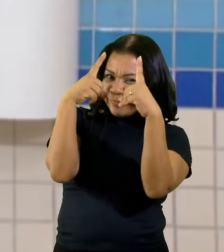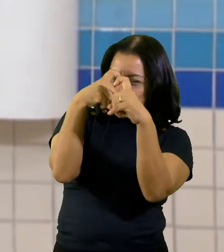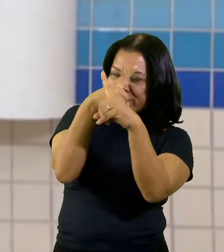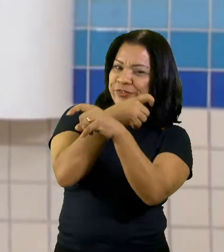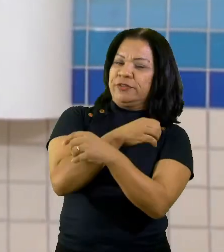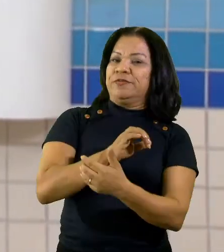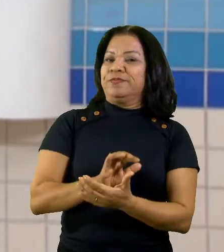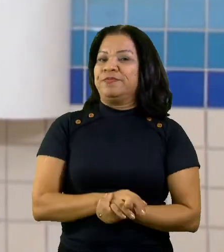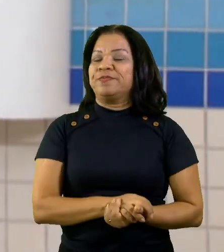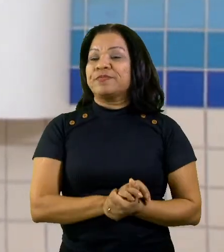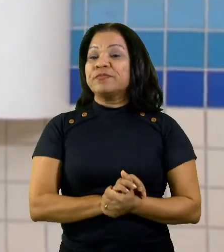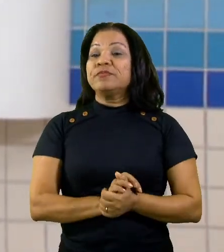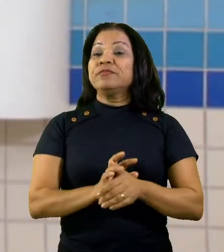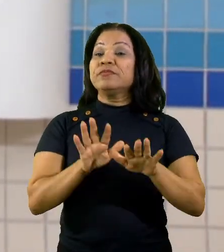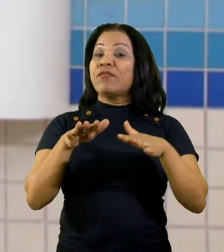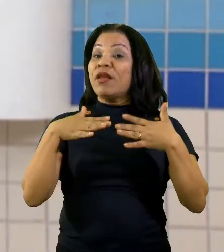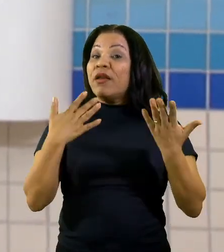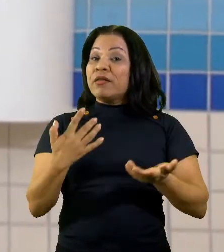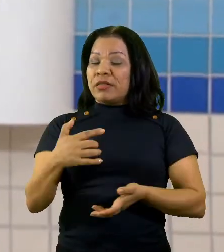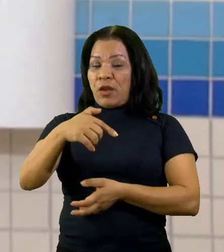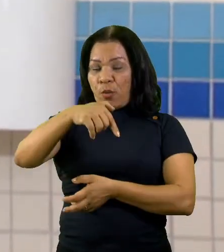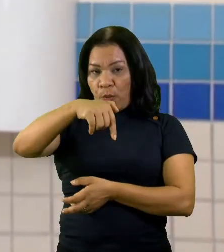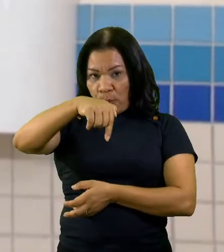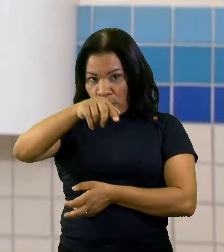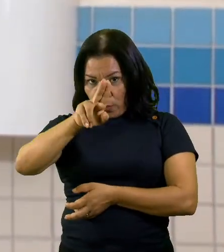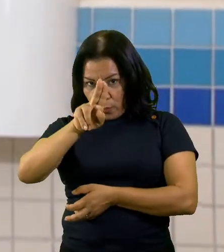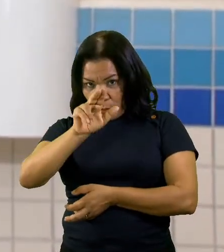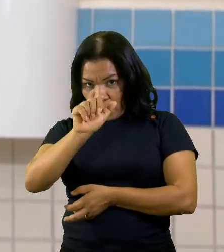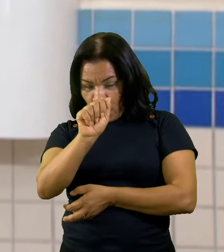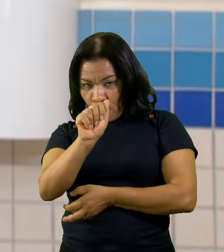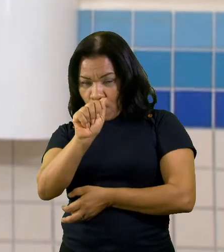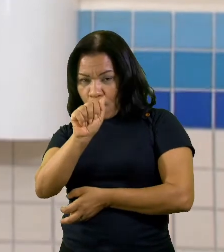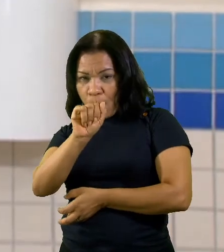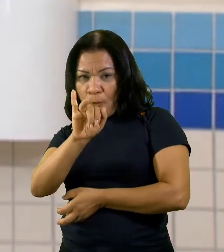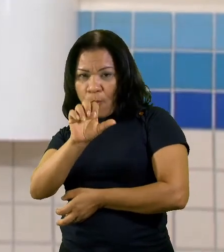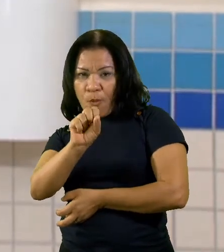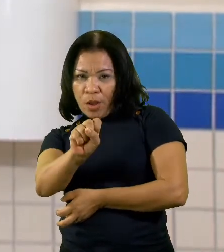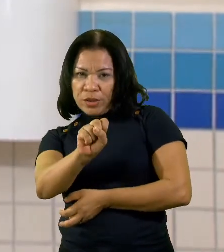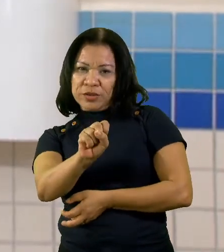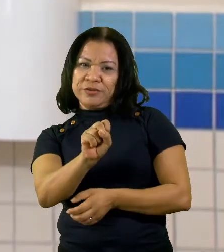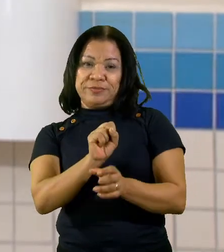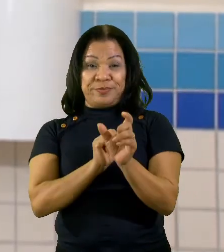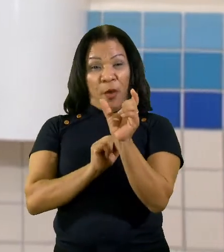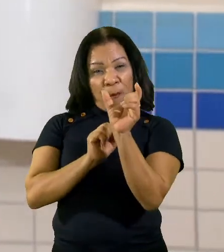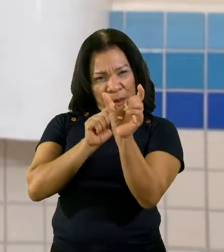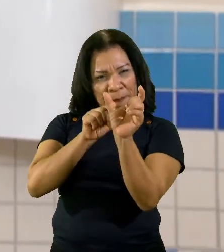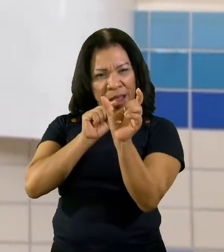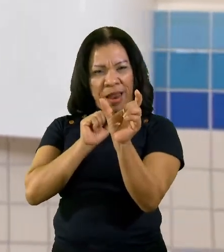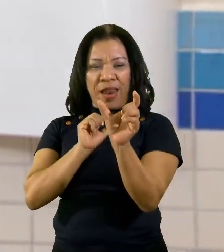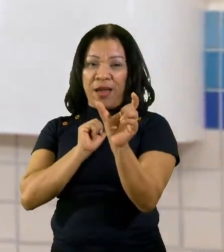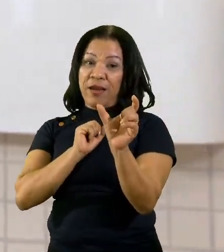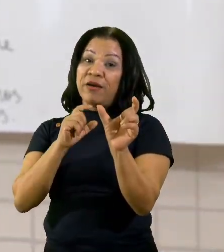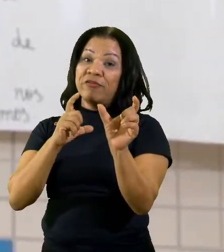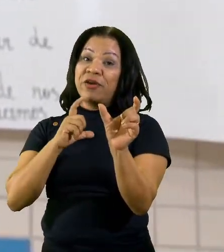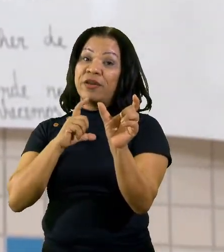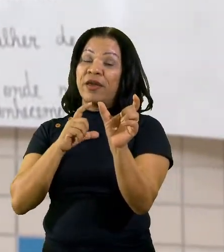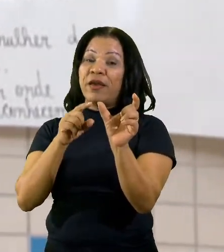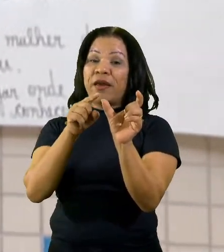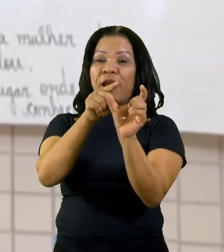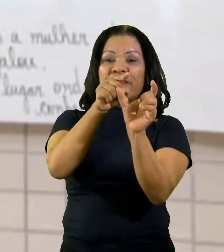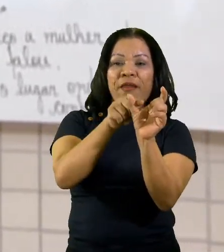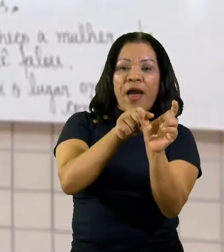com a sua variação. Então, por quê? Porque temas aqui, que ele faz referência, está no plural.